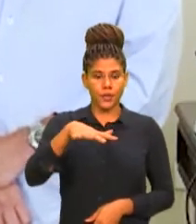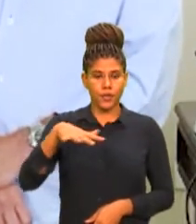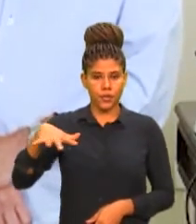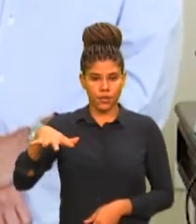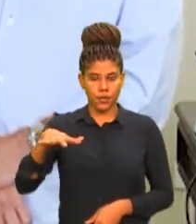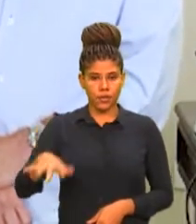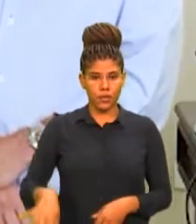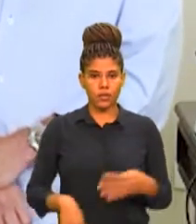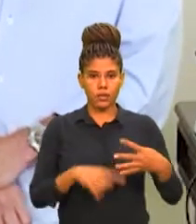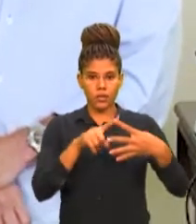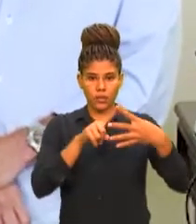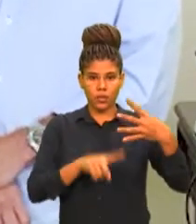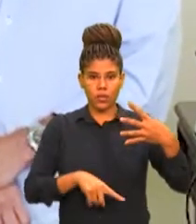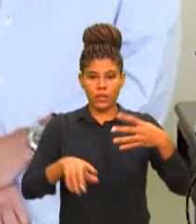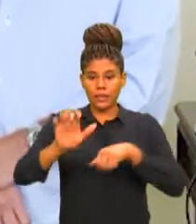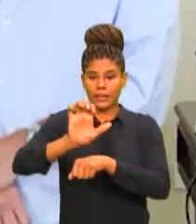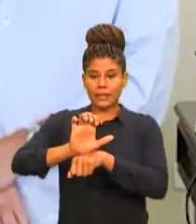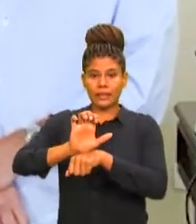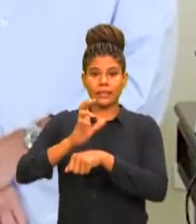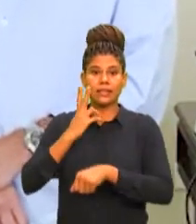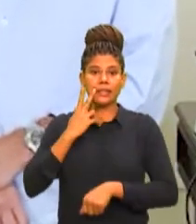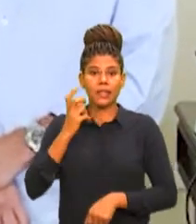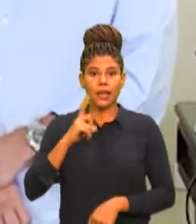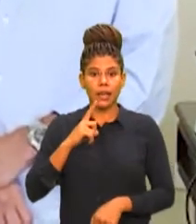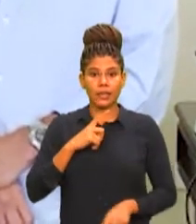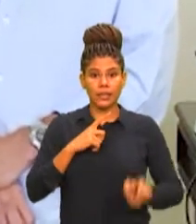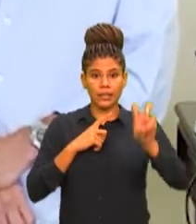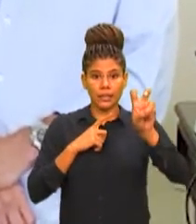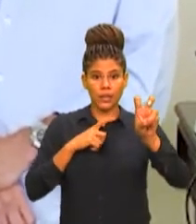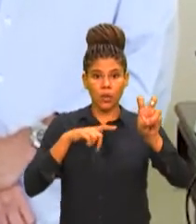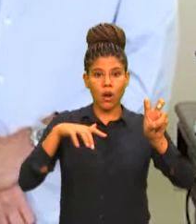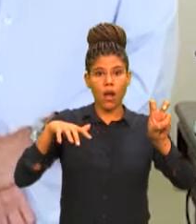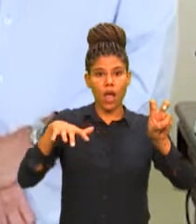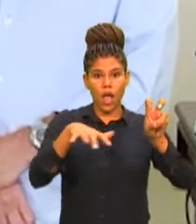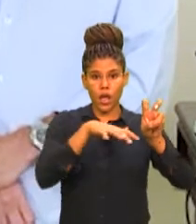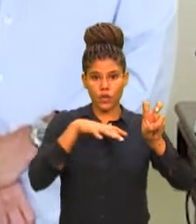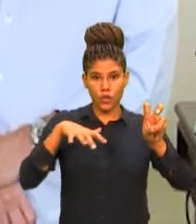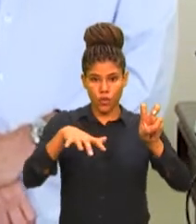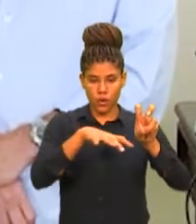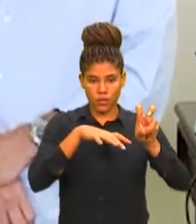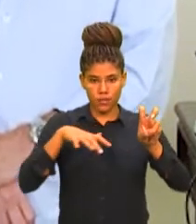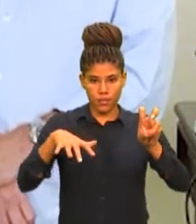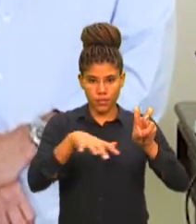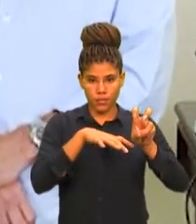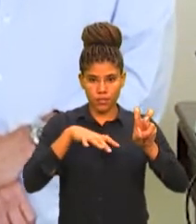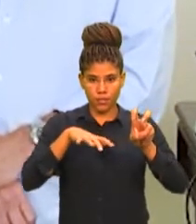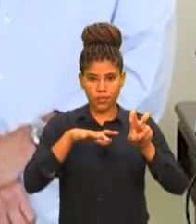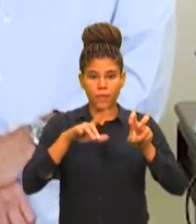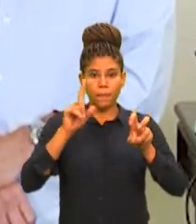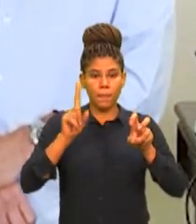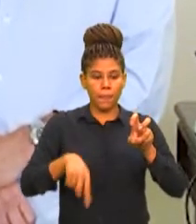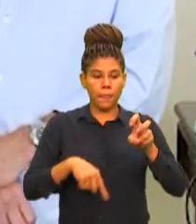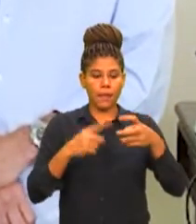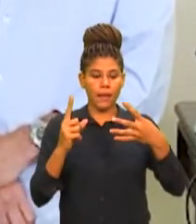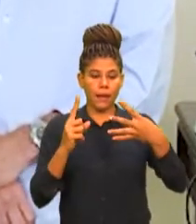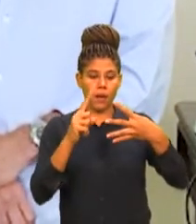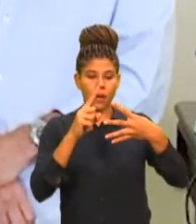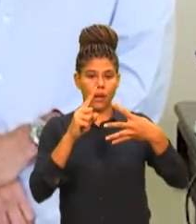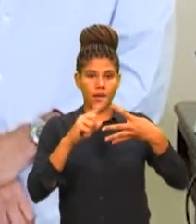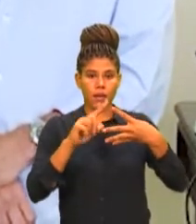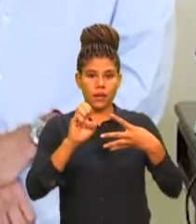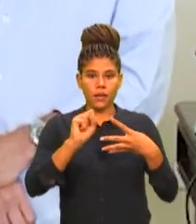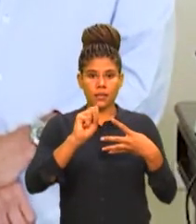lembrando que o Ceará é dividido em cinco macro-regiões de saúde, e essas decisões valem para o Sertão Central,